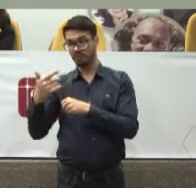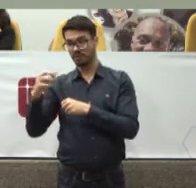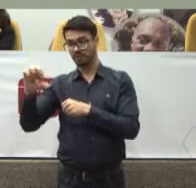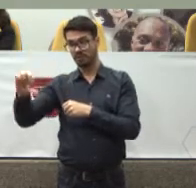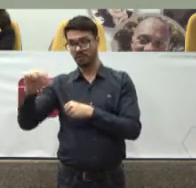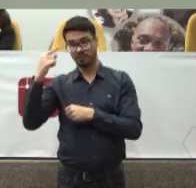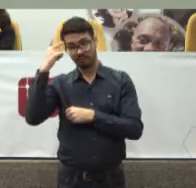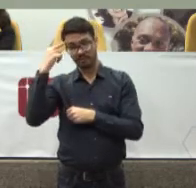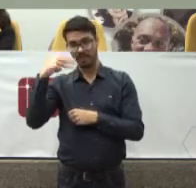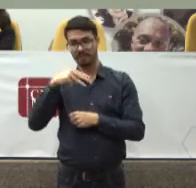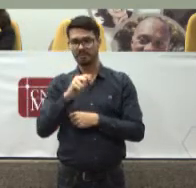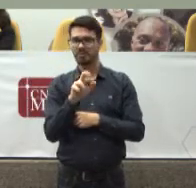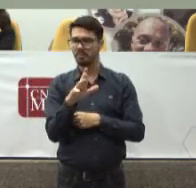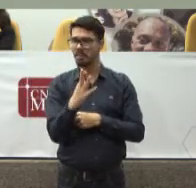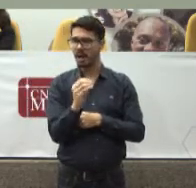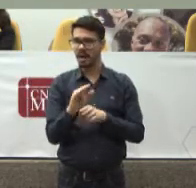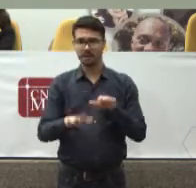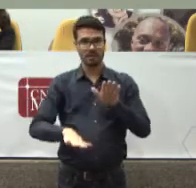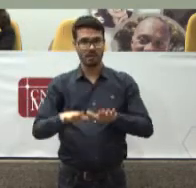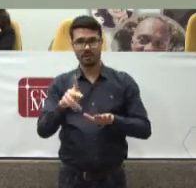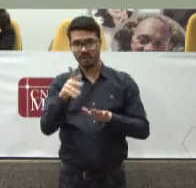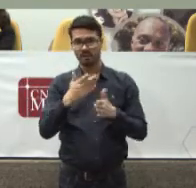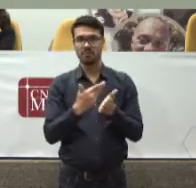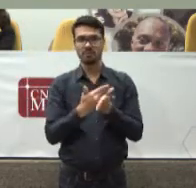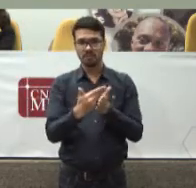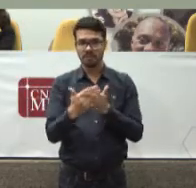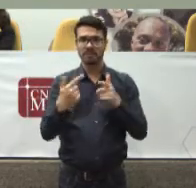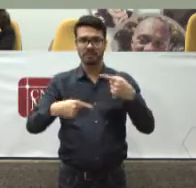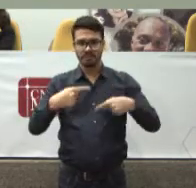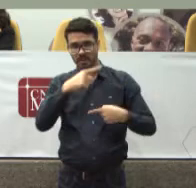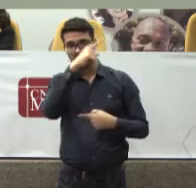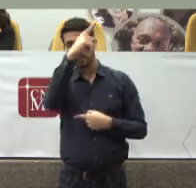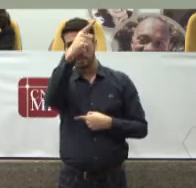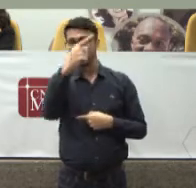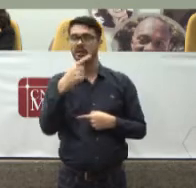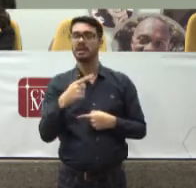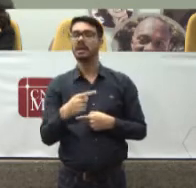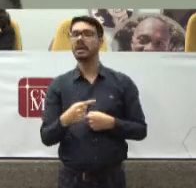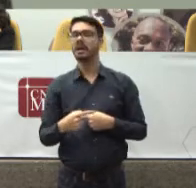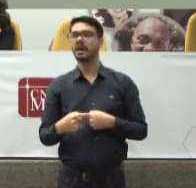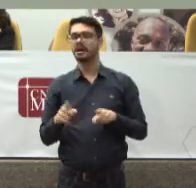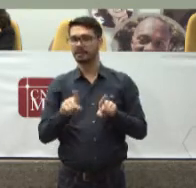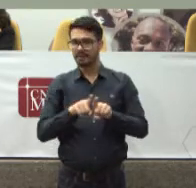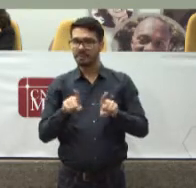em especial Com os magistrados Que estão lá Em atuação na ponta